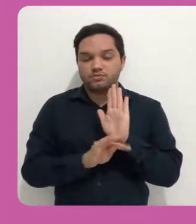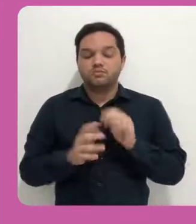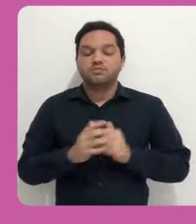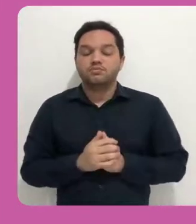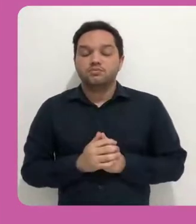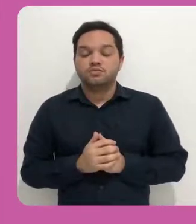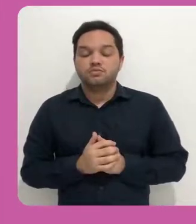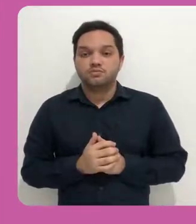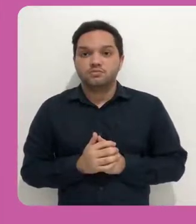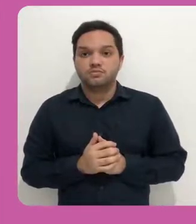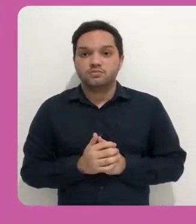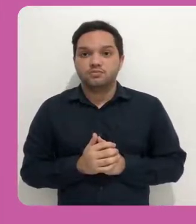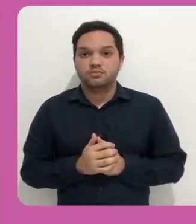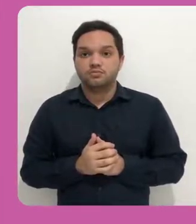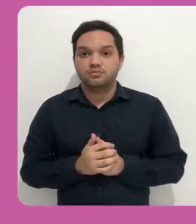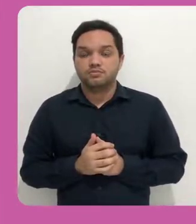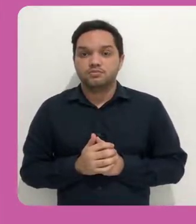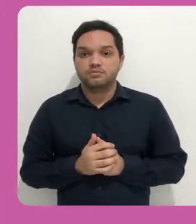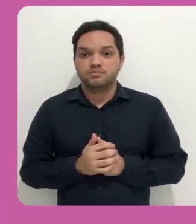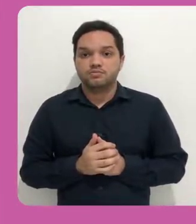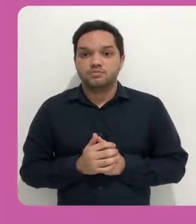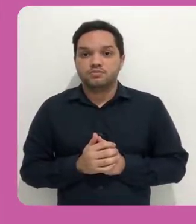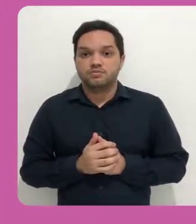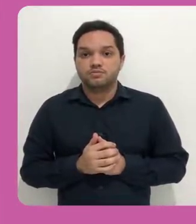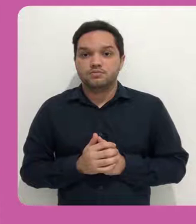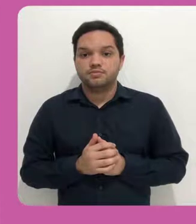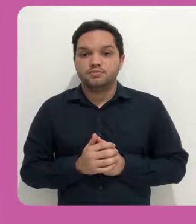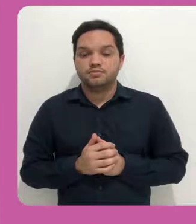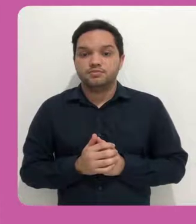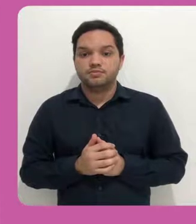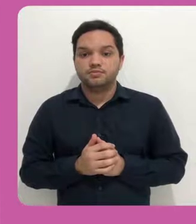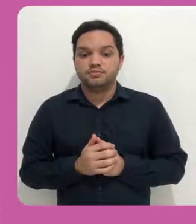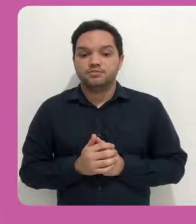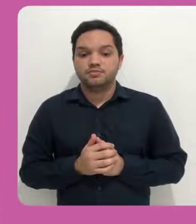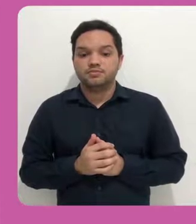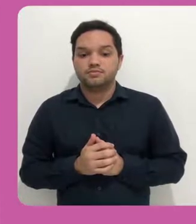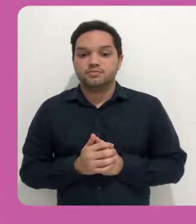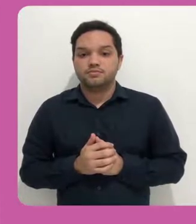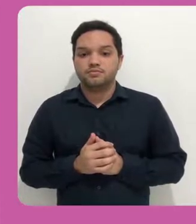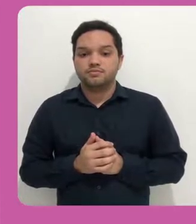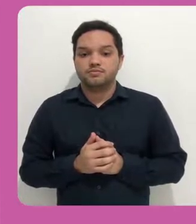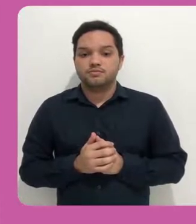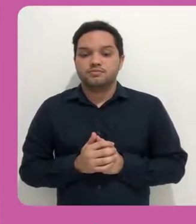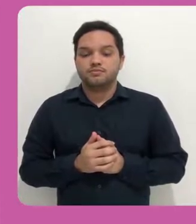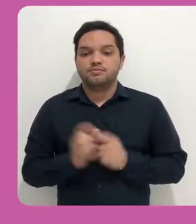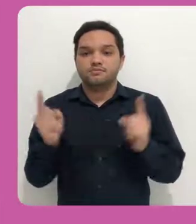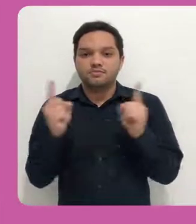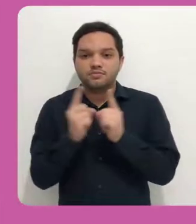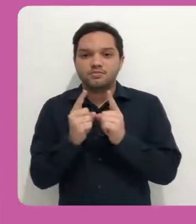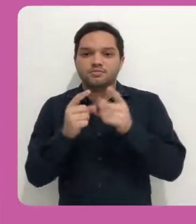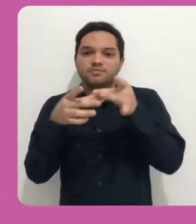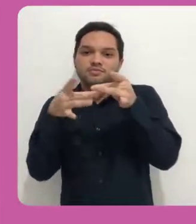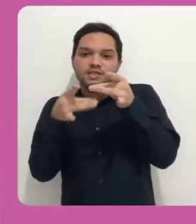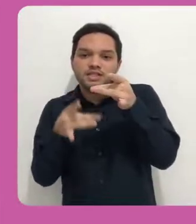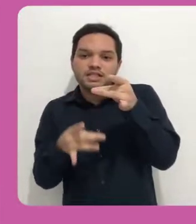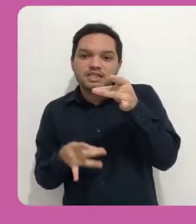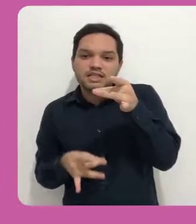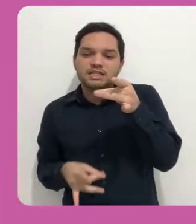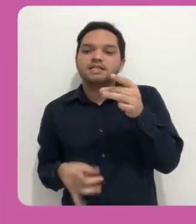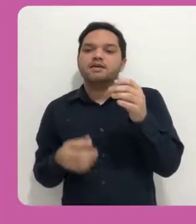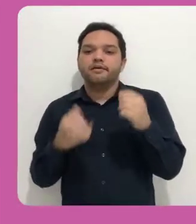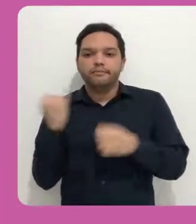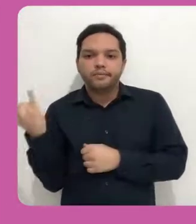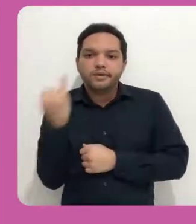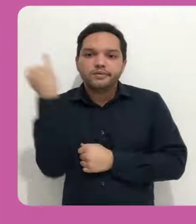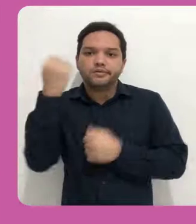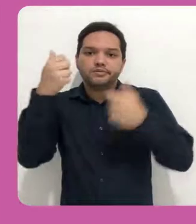Uma breve descrição, é importante colocar. Breve descrição do arquivo.